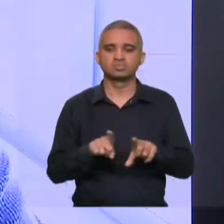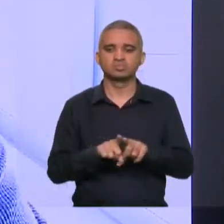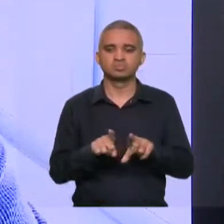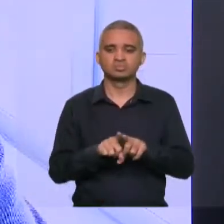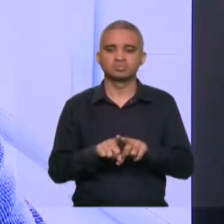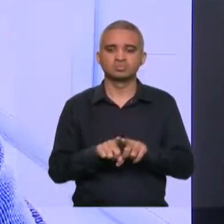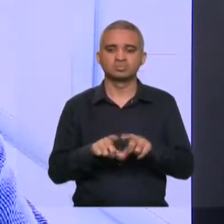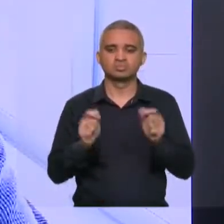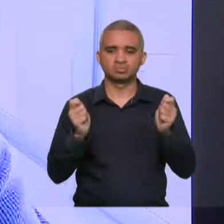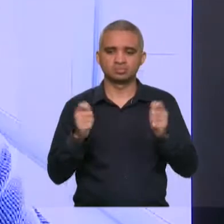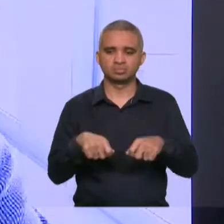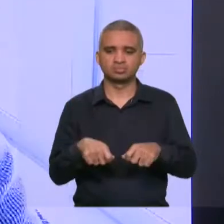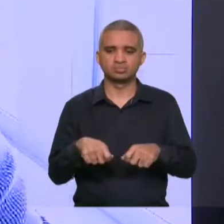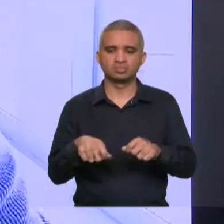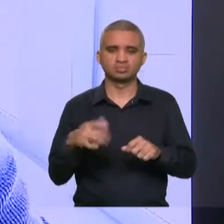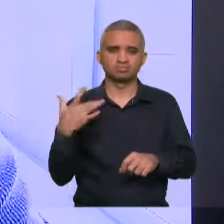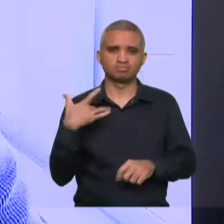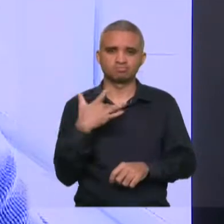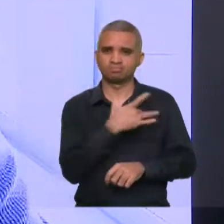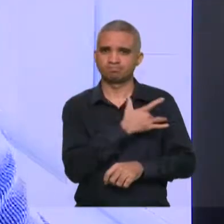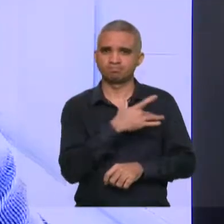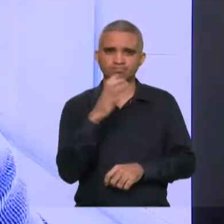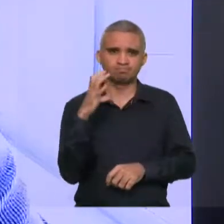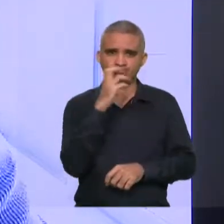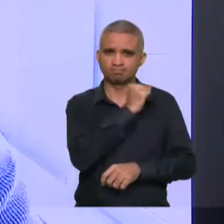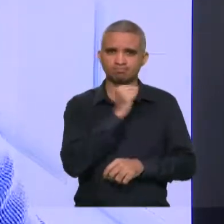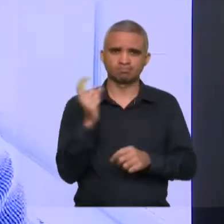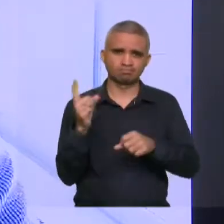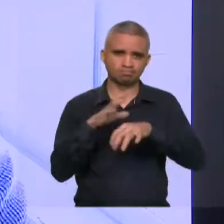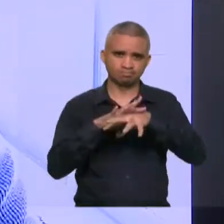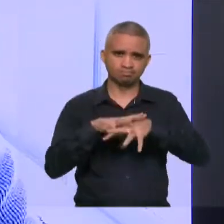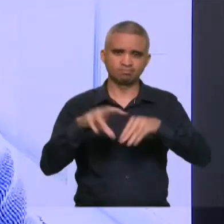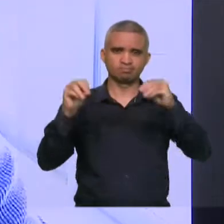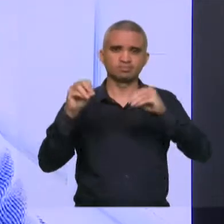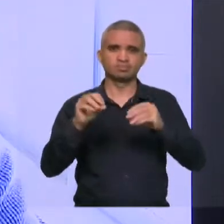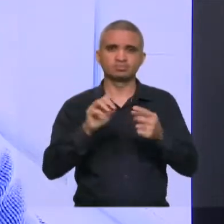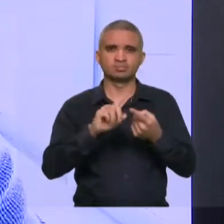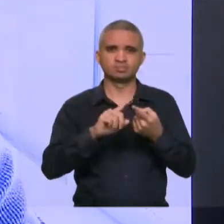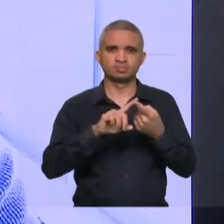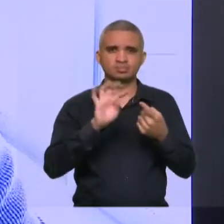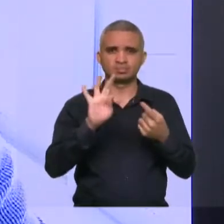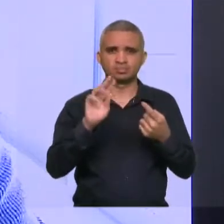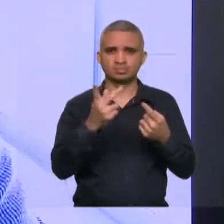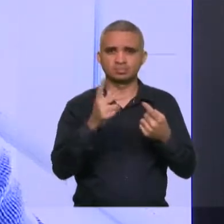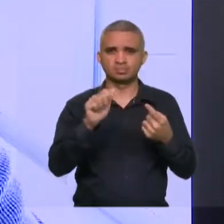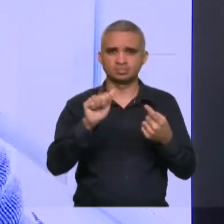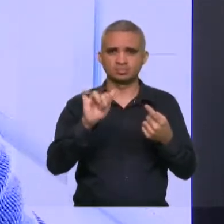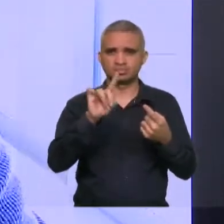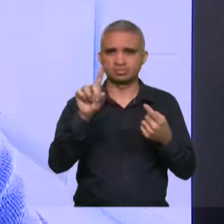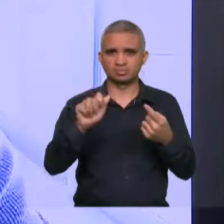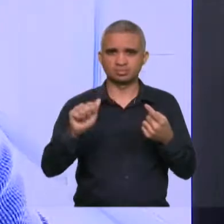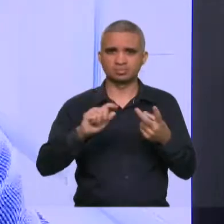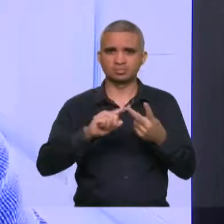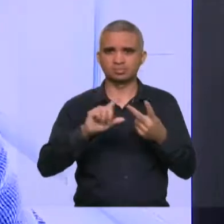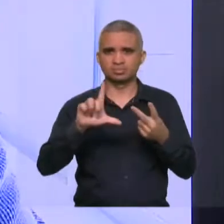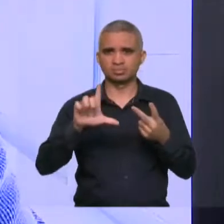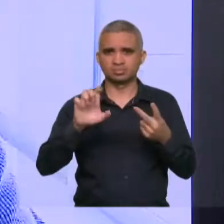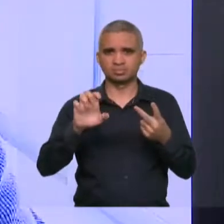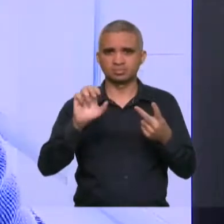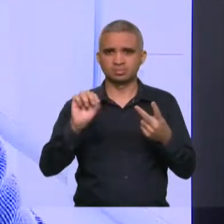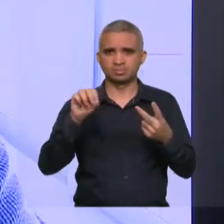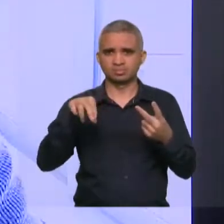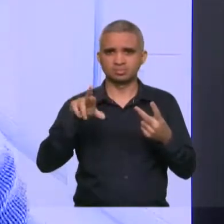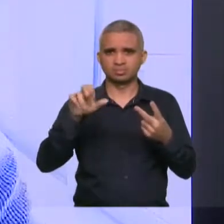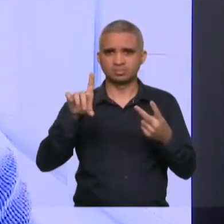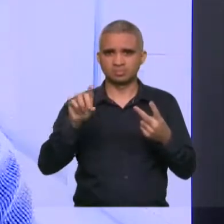aos nossos deputados Thaís Ortegal e ao deputado Leonardo Sá. E meu